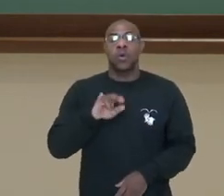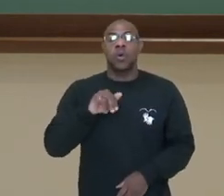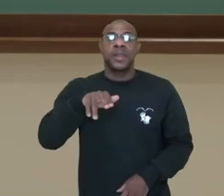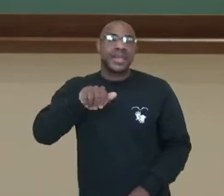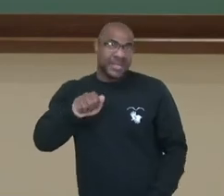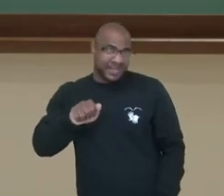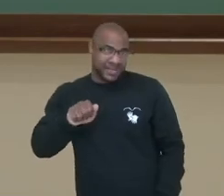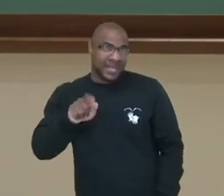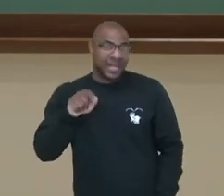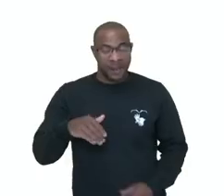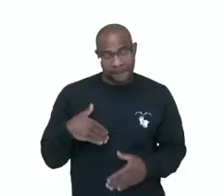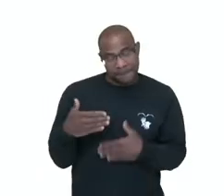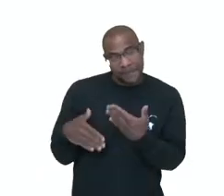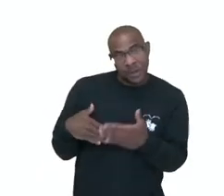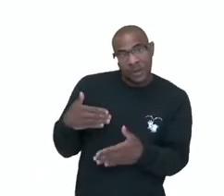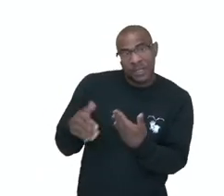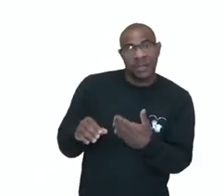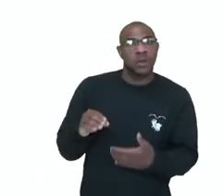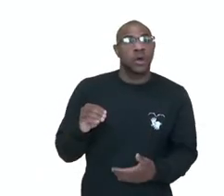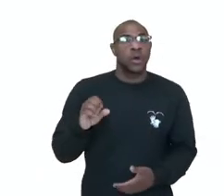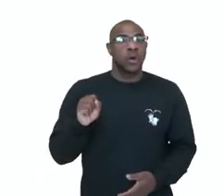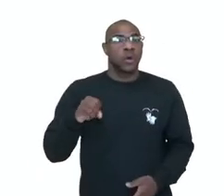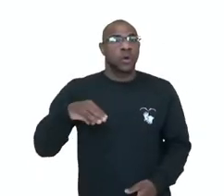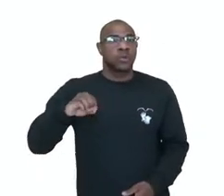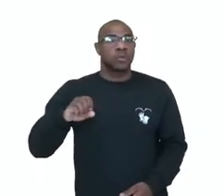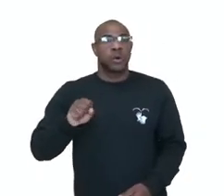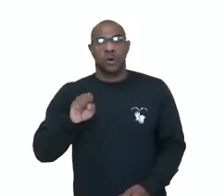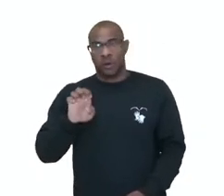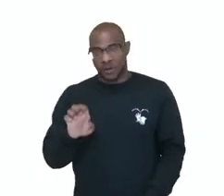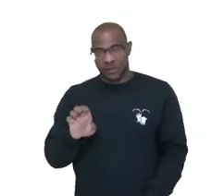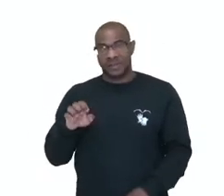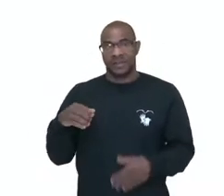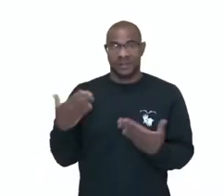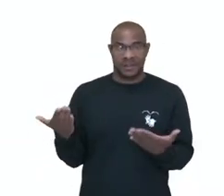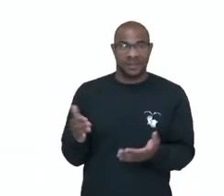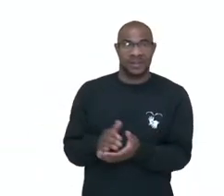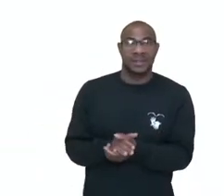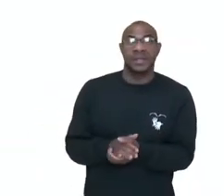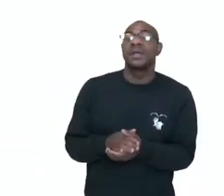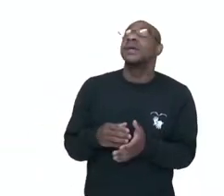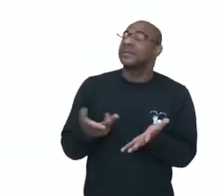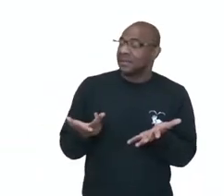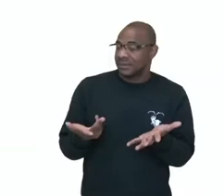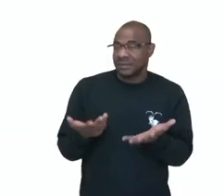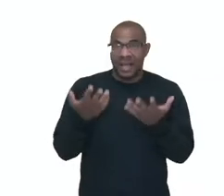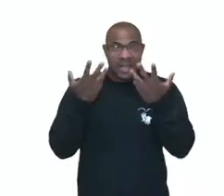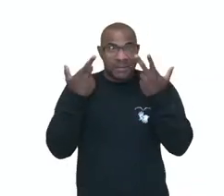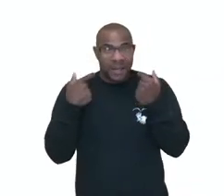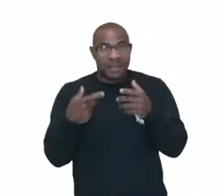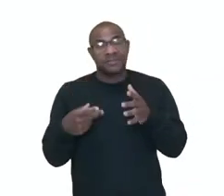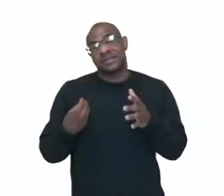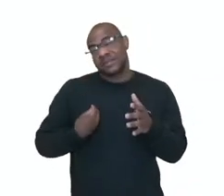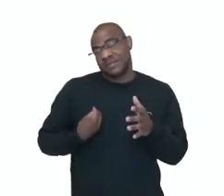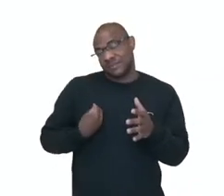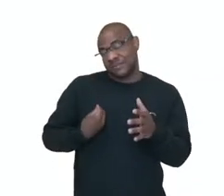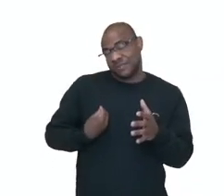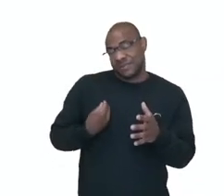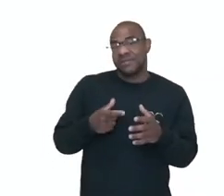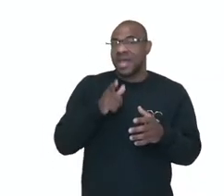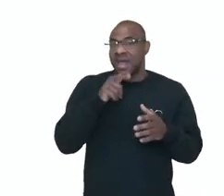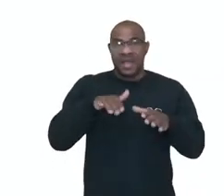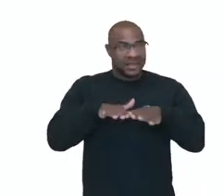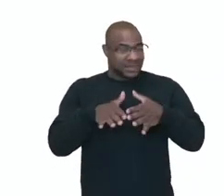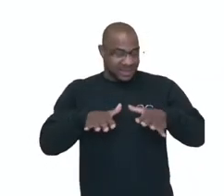Aquele processo de osmose. Já animais aquáticos marinhos, por exemplo, cetáceos, né? Baleias, golfinhos,